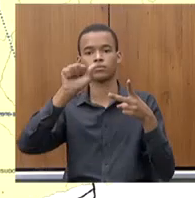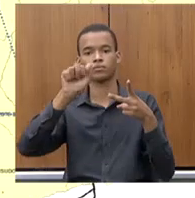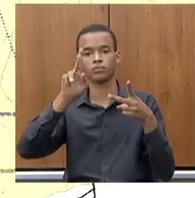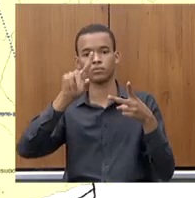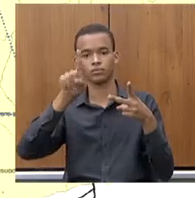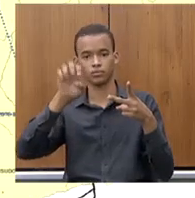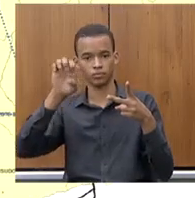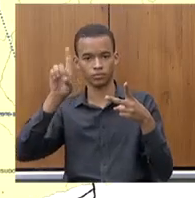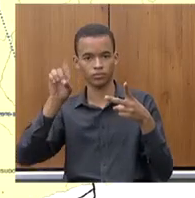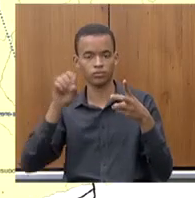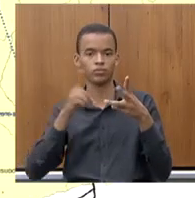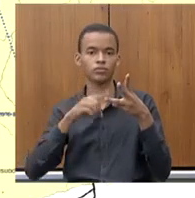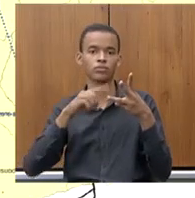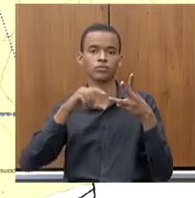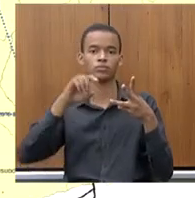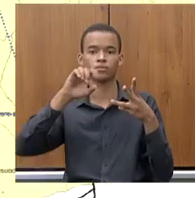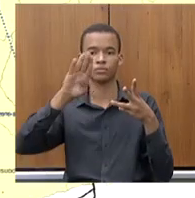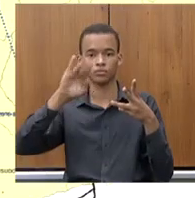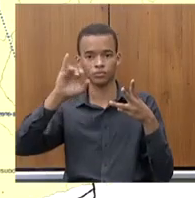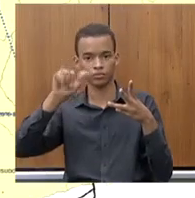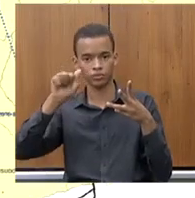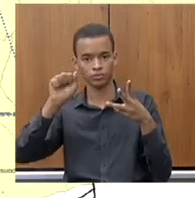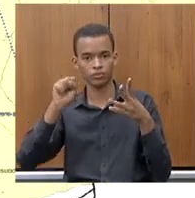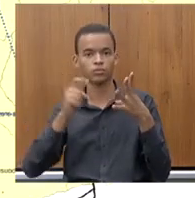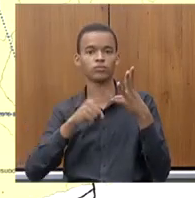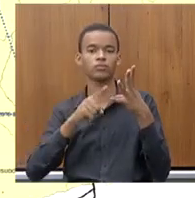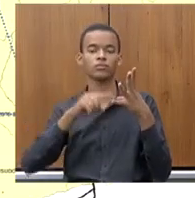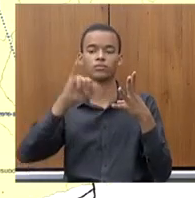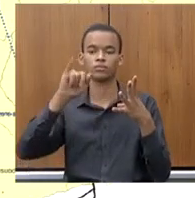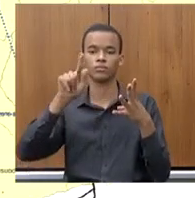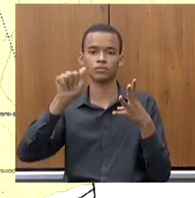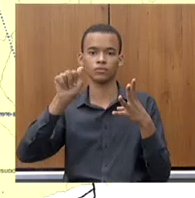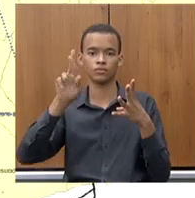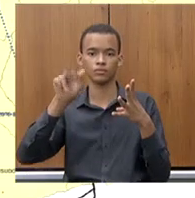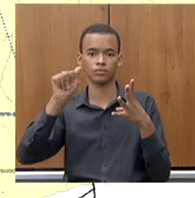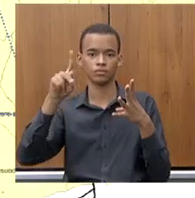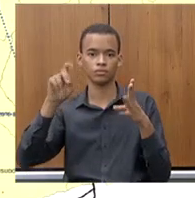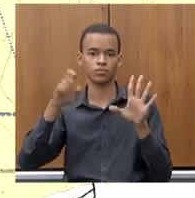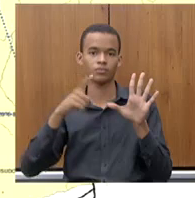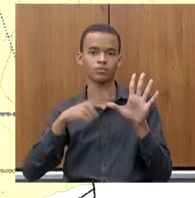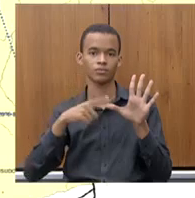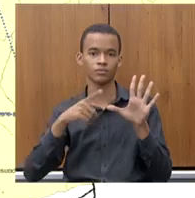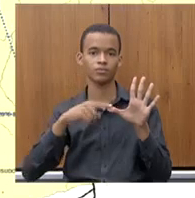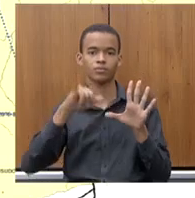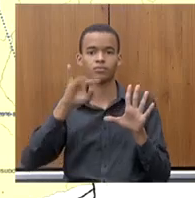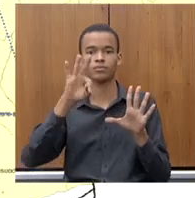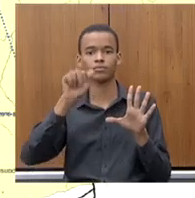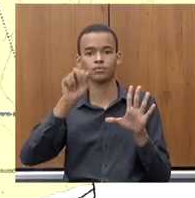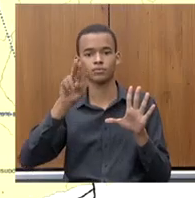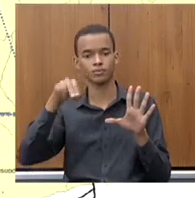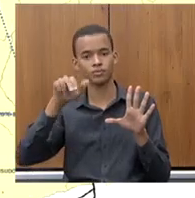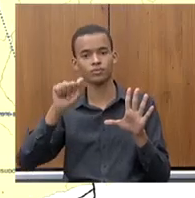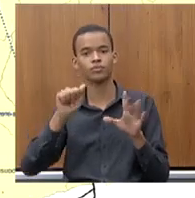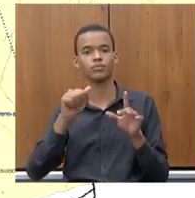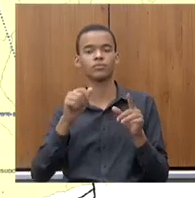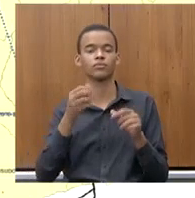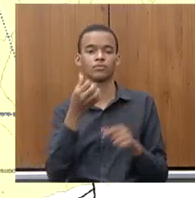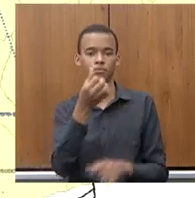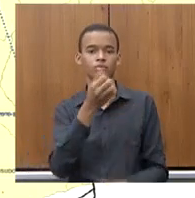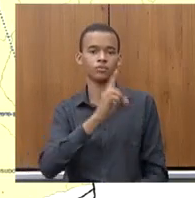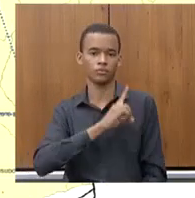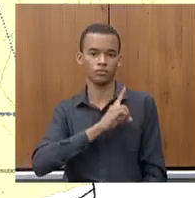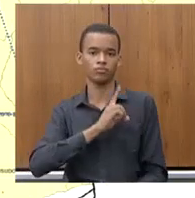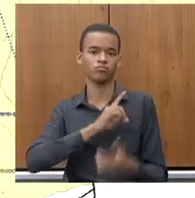Igarapé Juatuba Mateus Leme Itaúna e Divinópolis. A